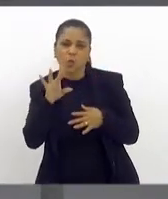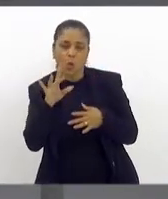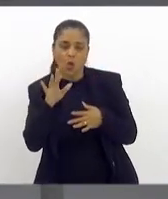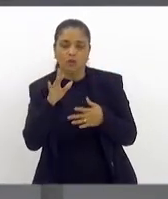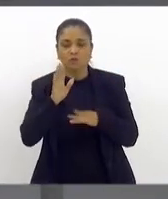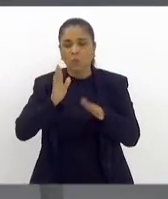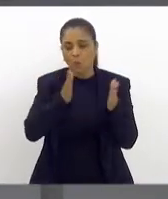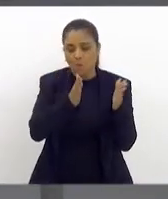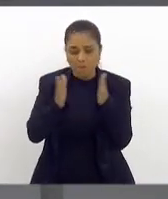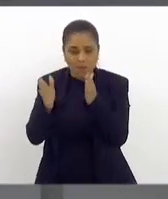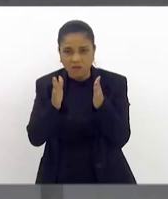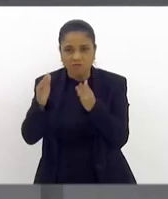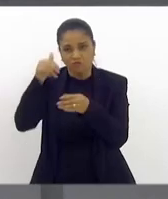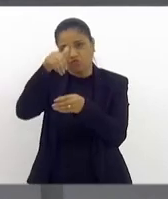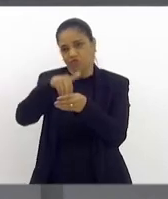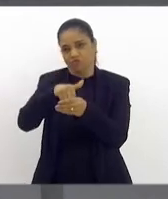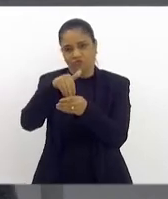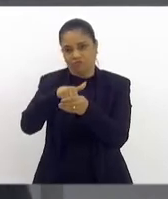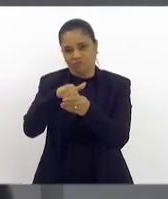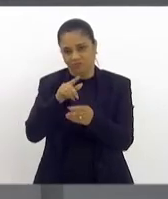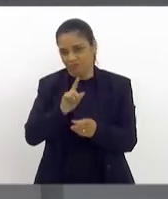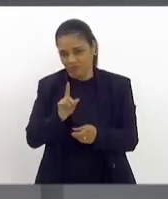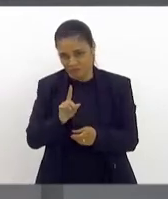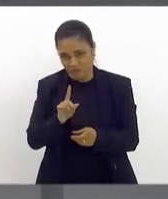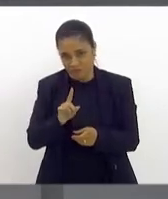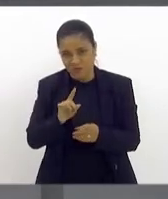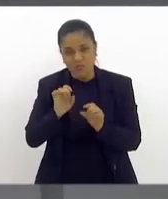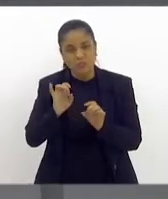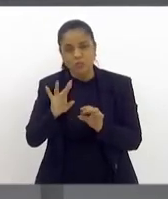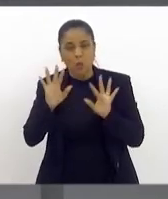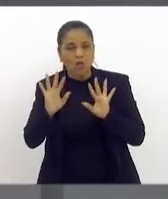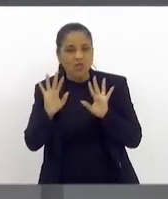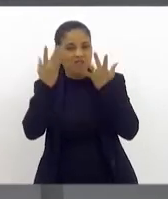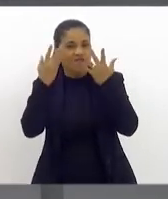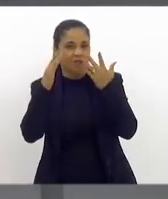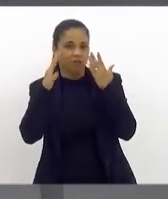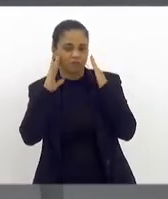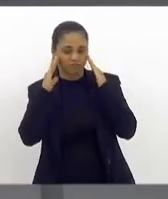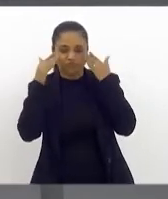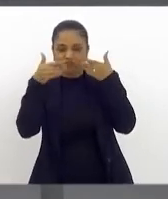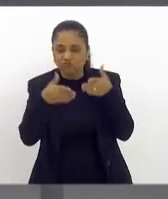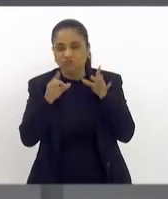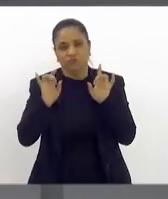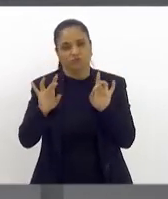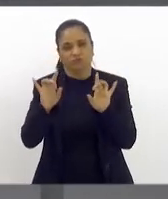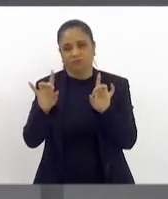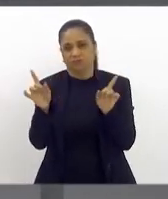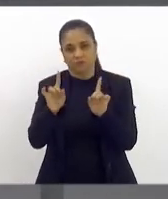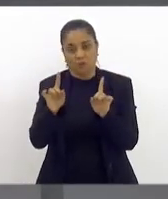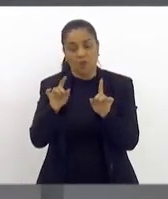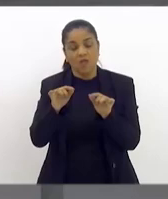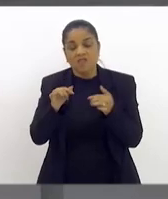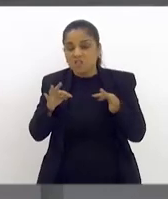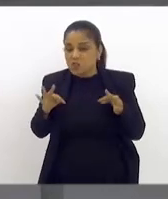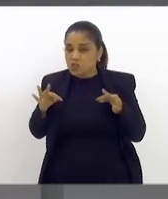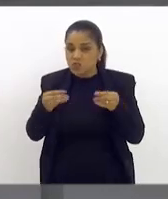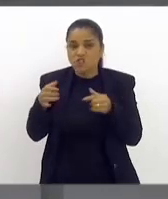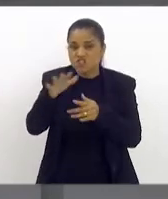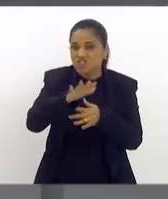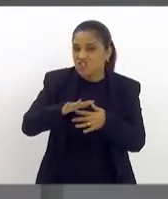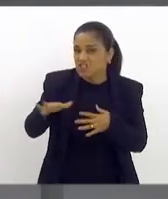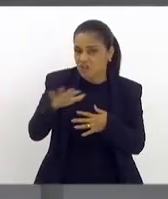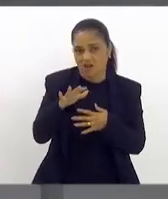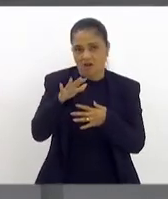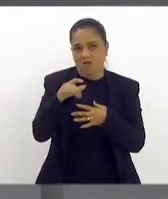eleição, não apenas em eventos específicos, mas olhar para a causa de fato. Hoje, sou um